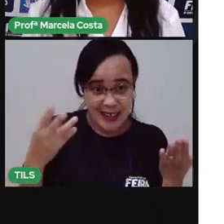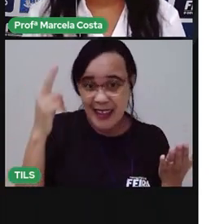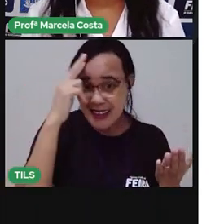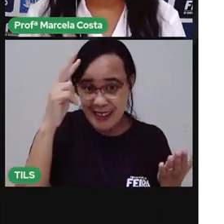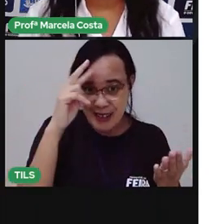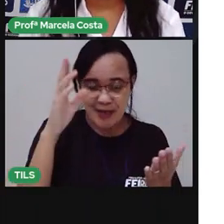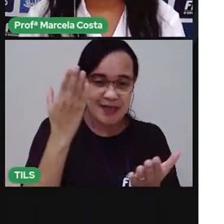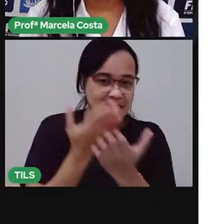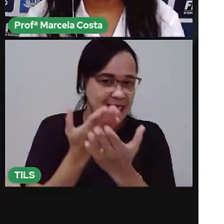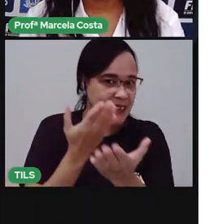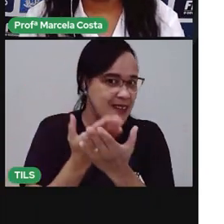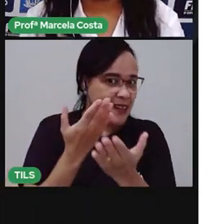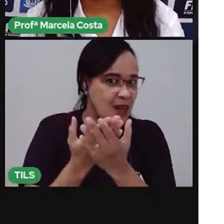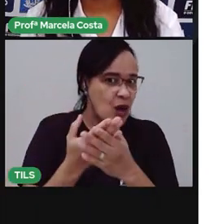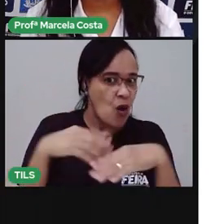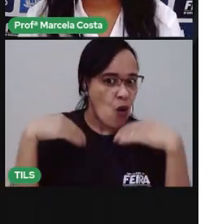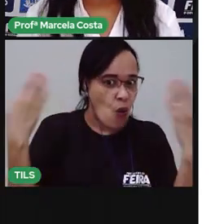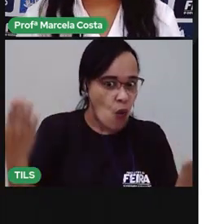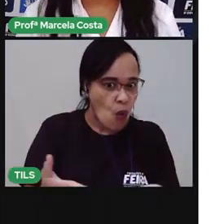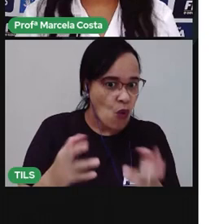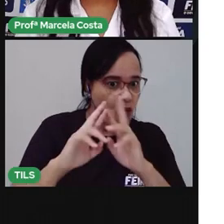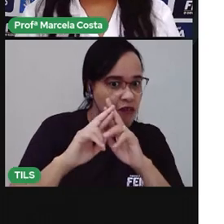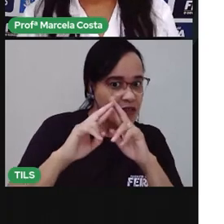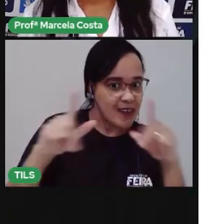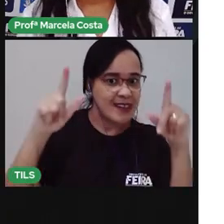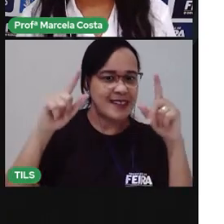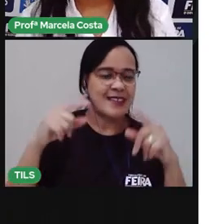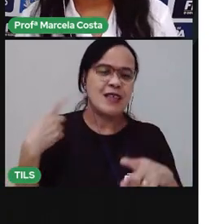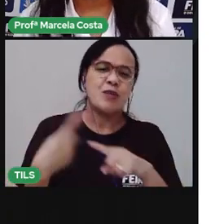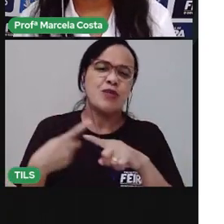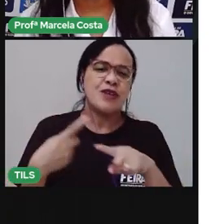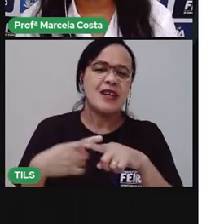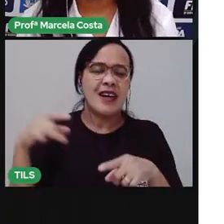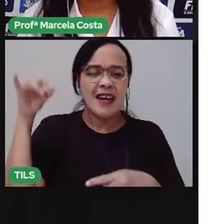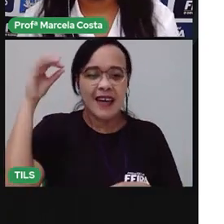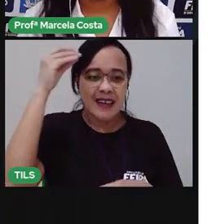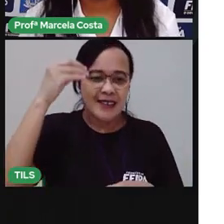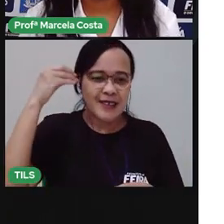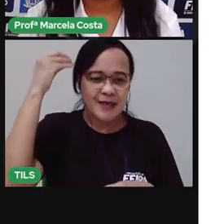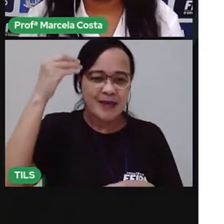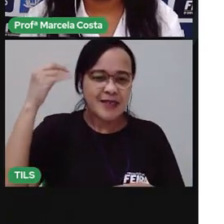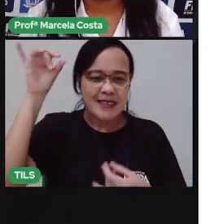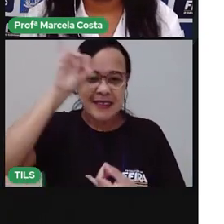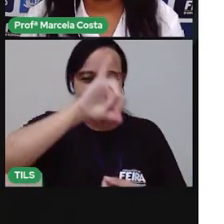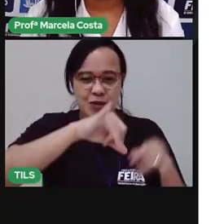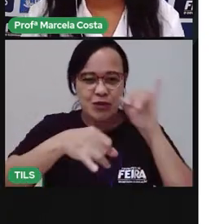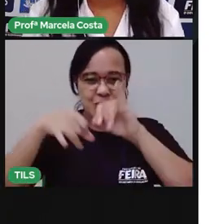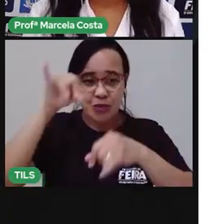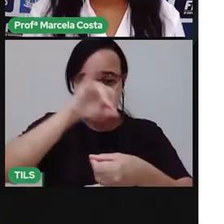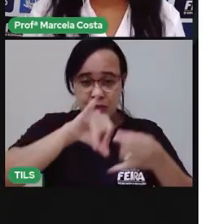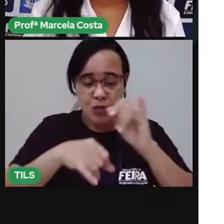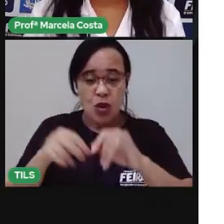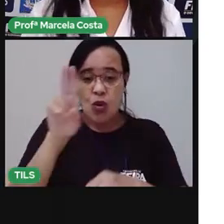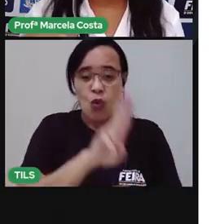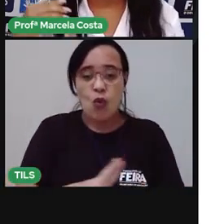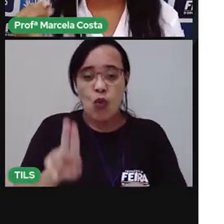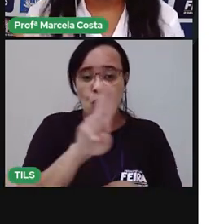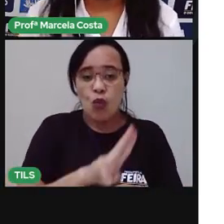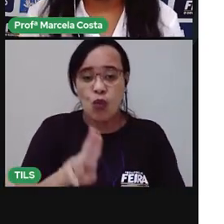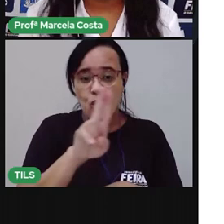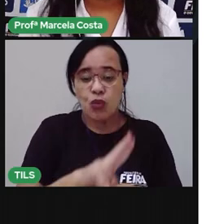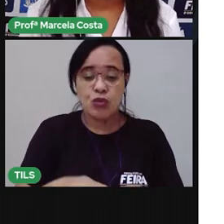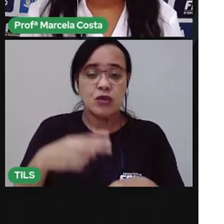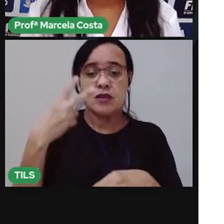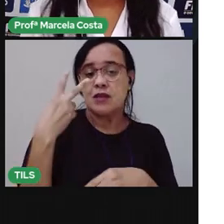E hoje a vai fazer um experimento utilizando dois dos sentidos humanos. Vão ser o